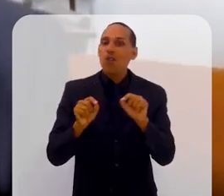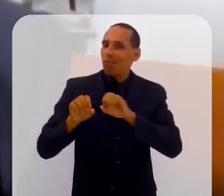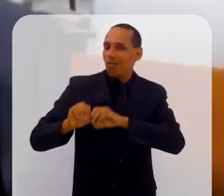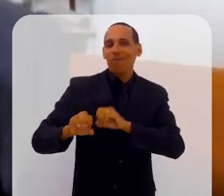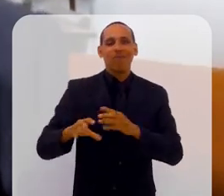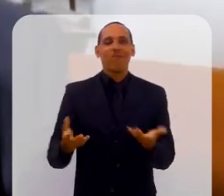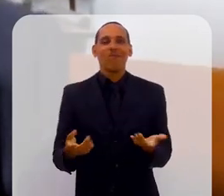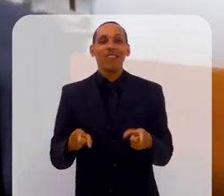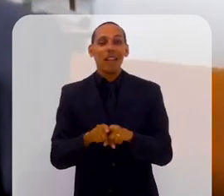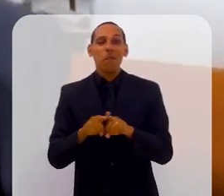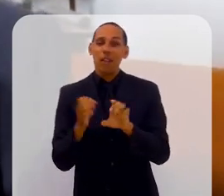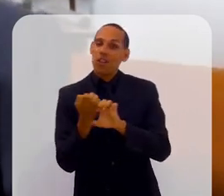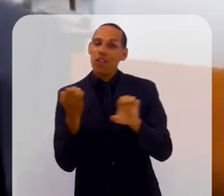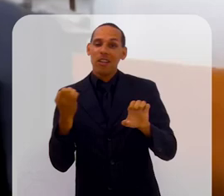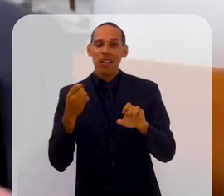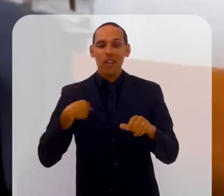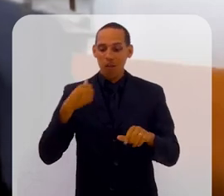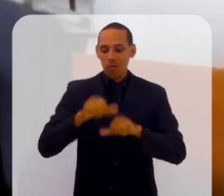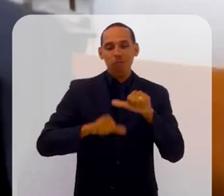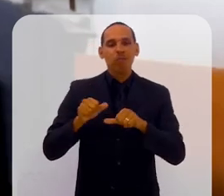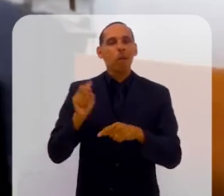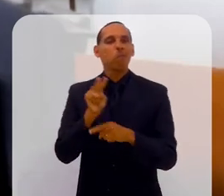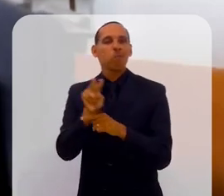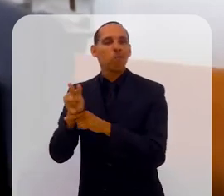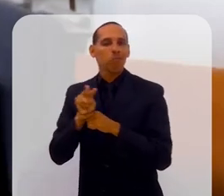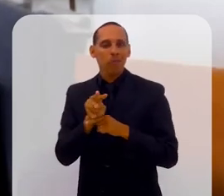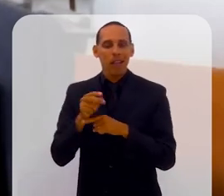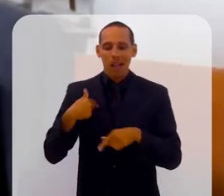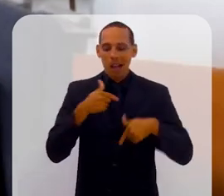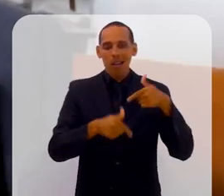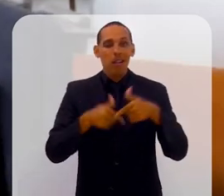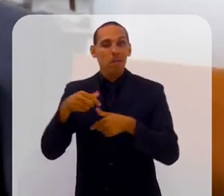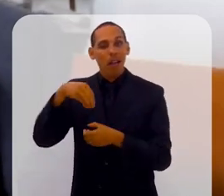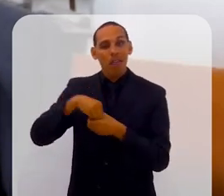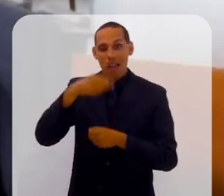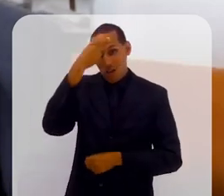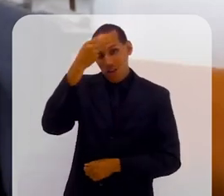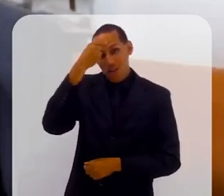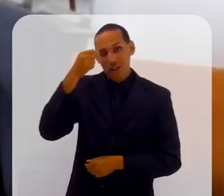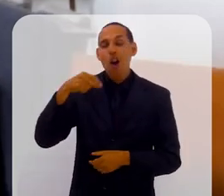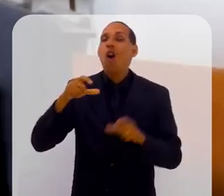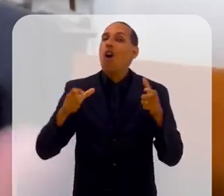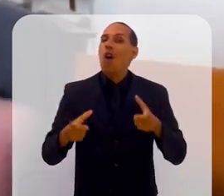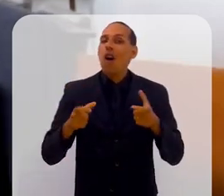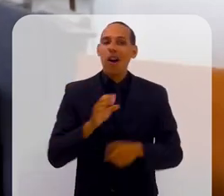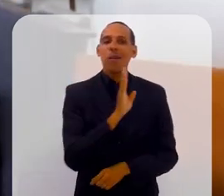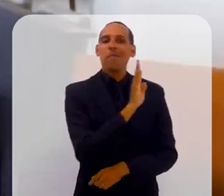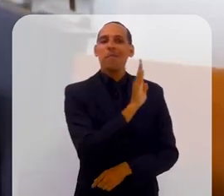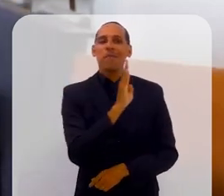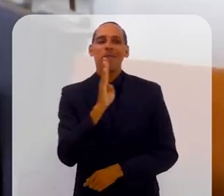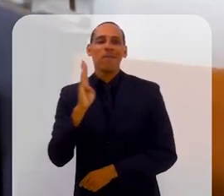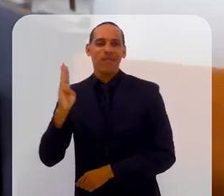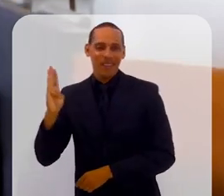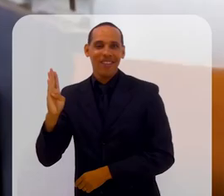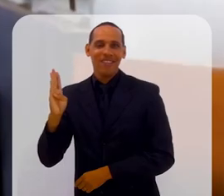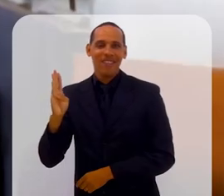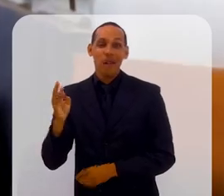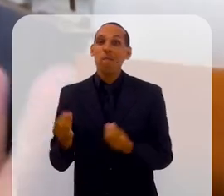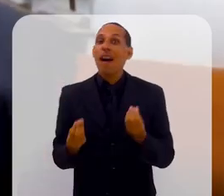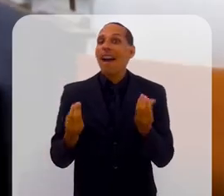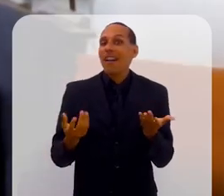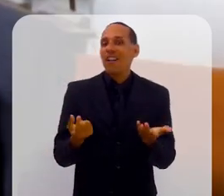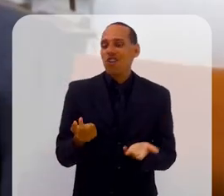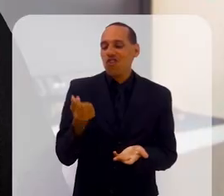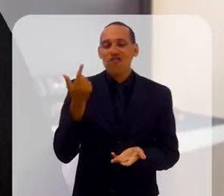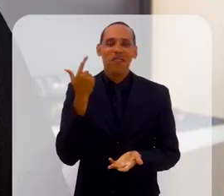engenharia também, fui ser monitor e trabalhei na universidade, na biblioteca, para fazer uma grana